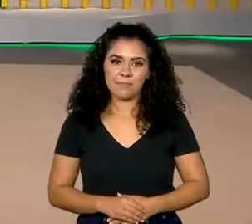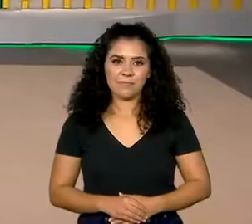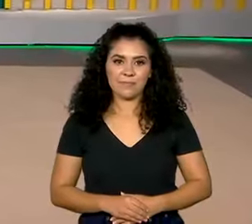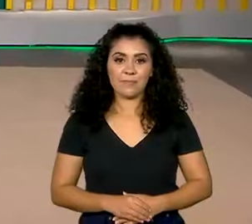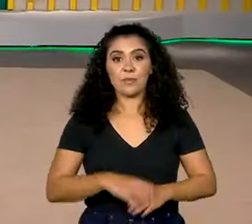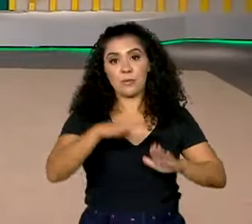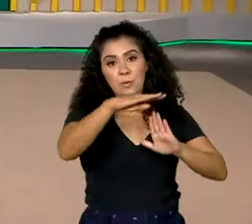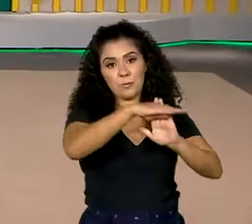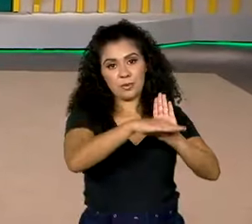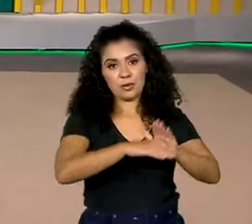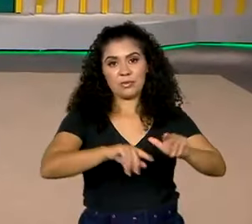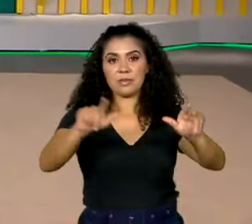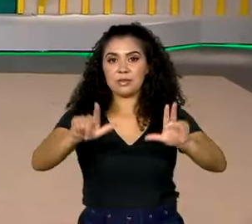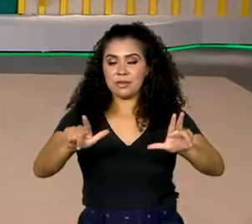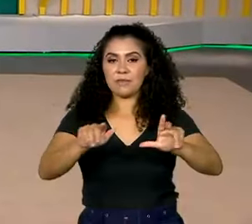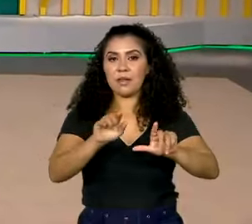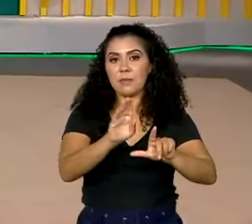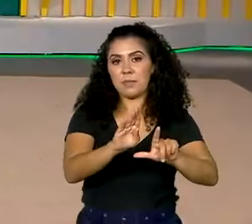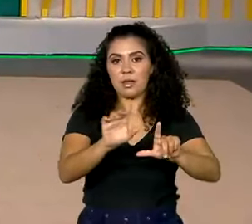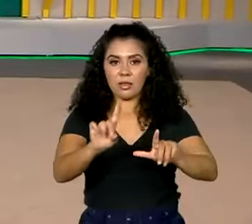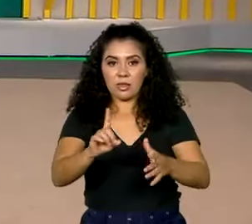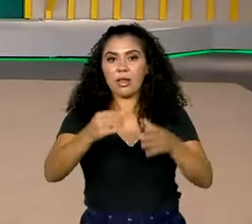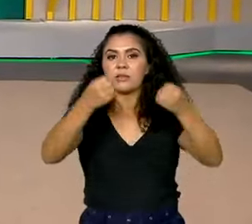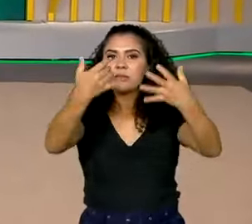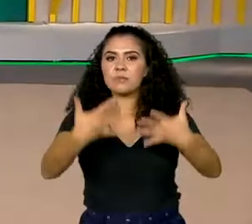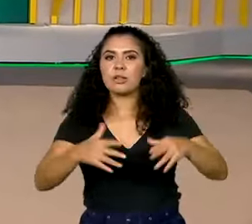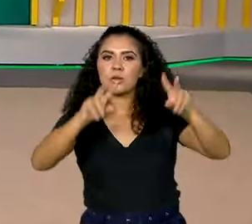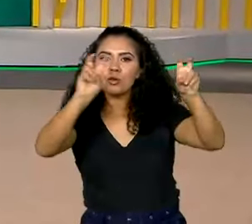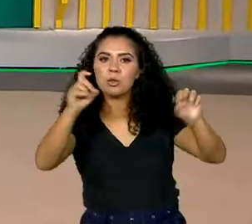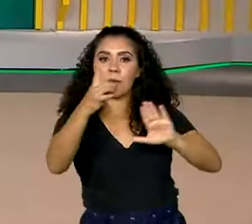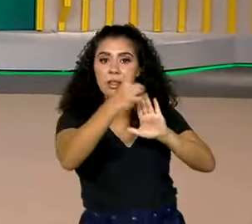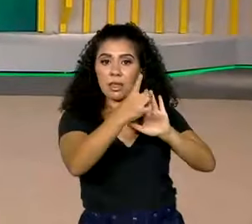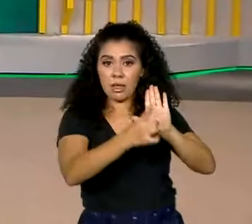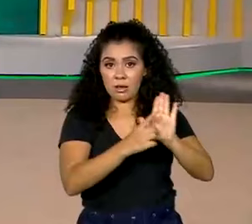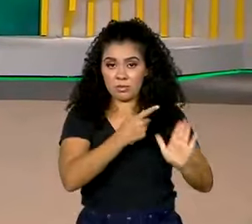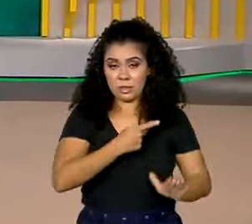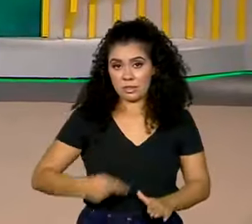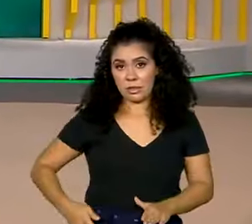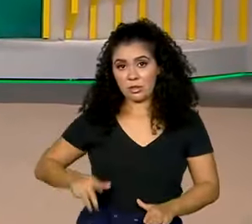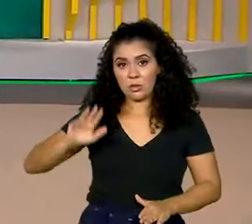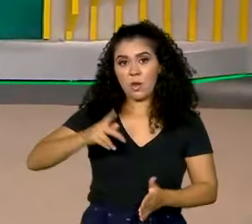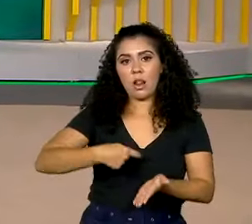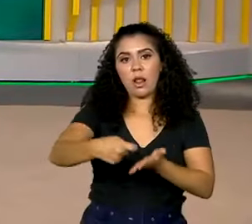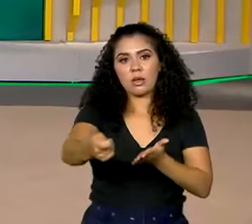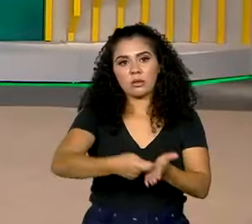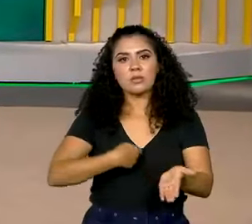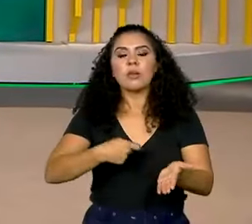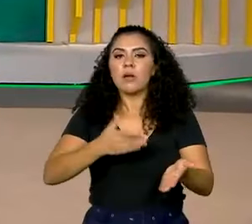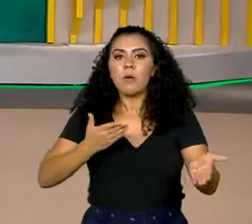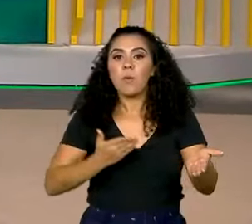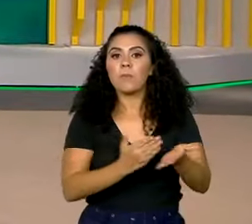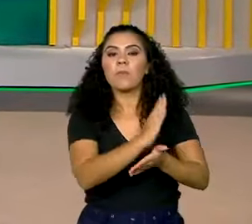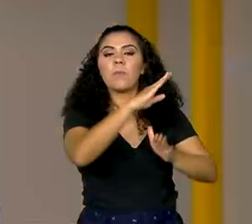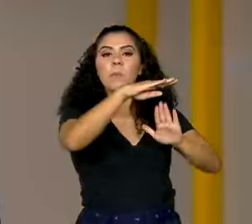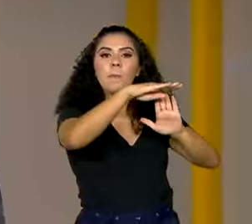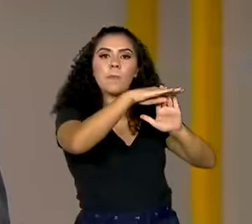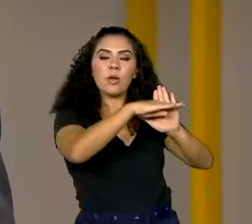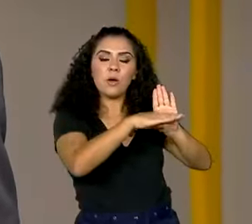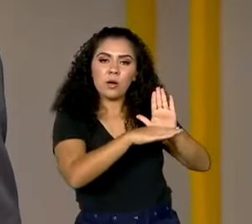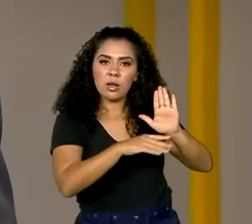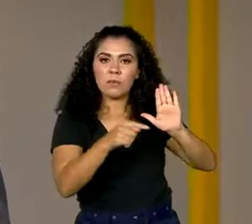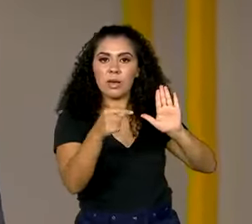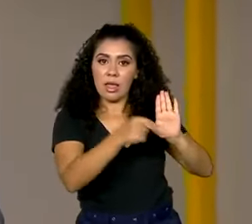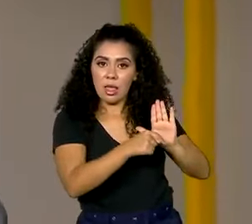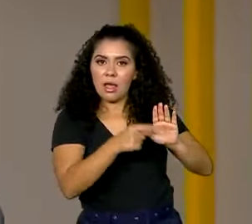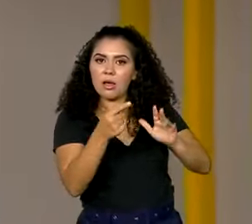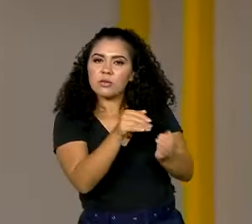E o Brasil em dia começa com o decreto assinado pelo presidente Lula, que regulamenta o programa Pé de Meia. Por meio de